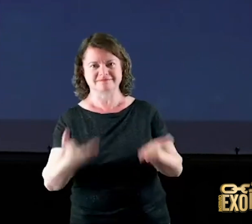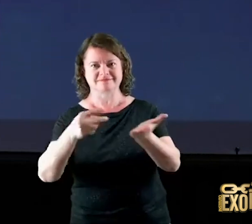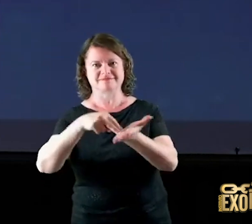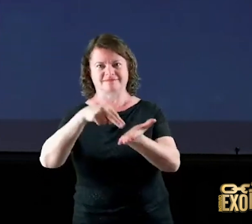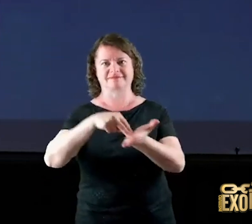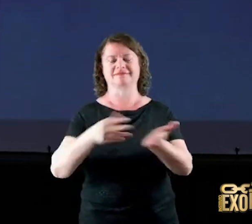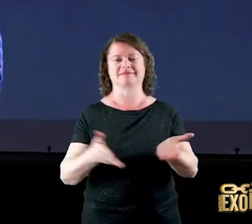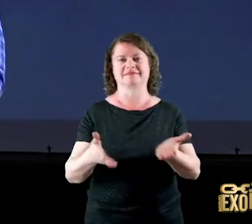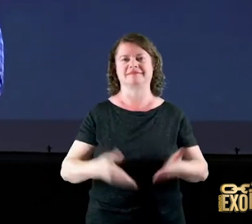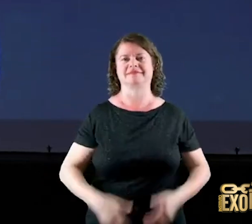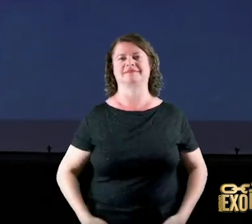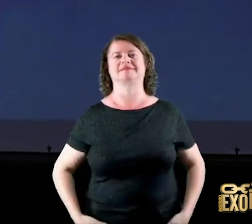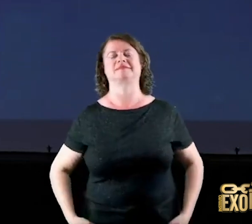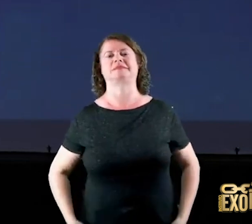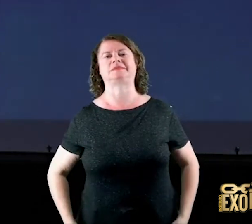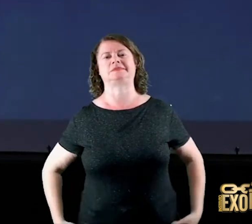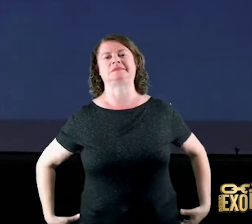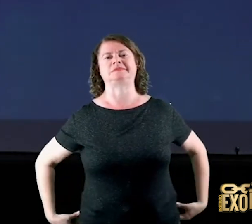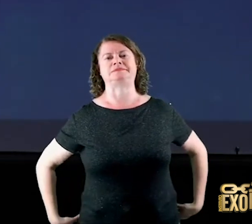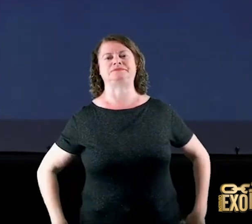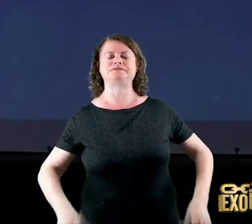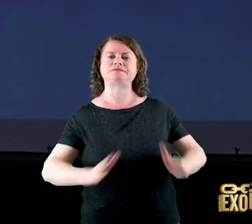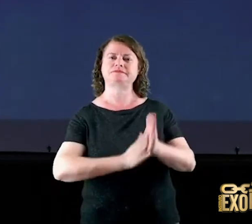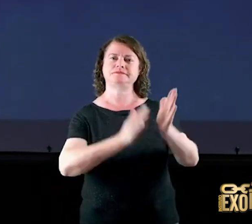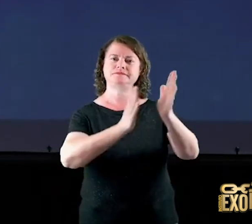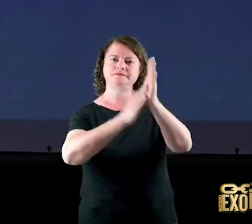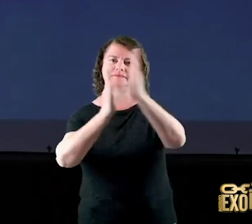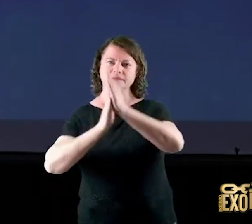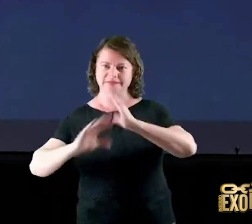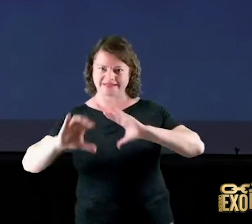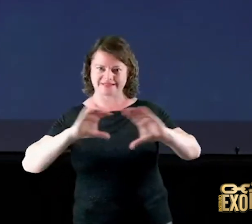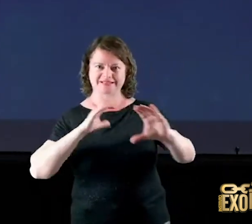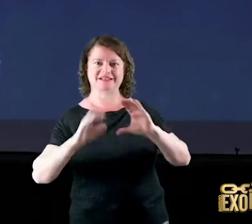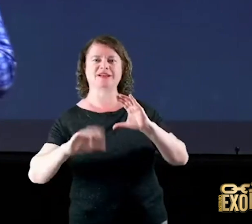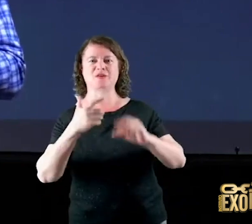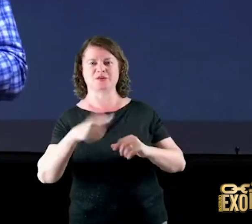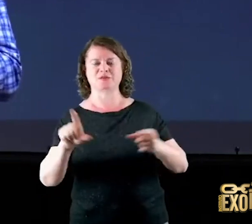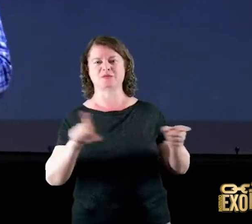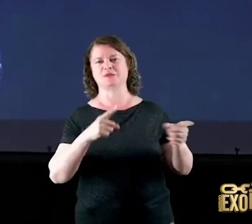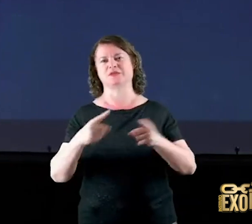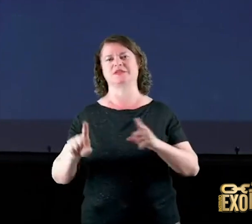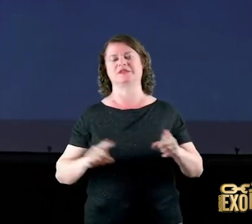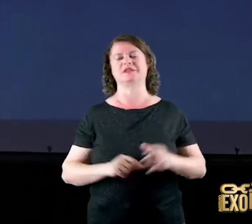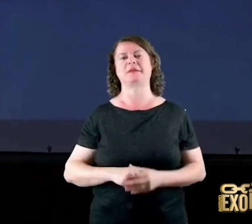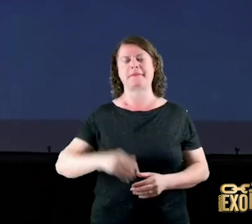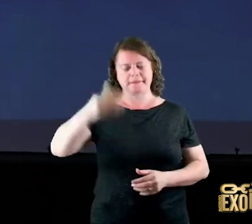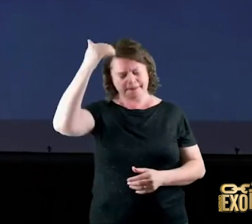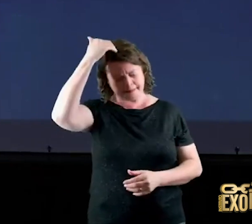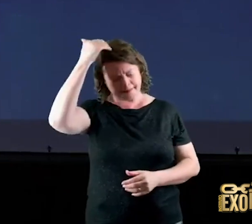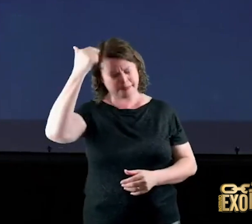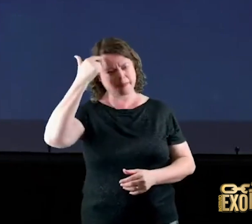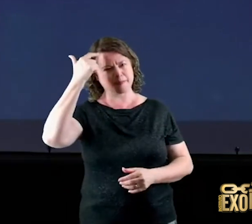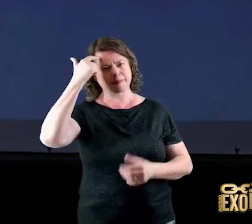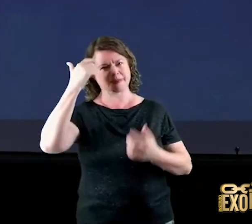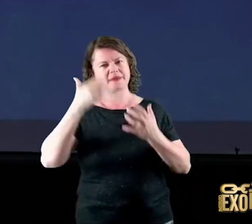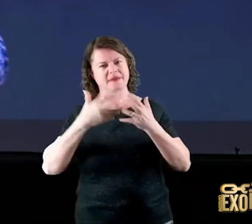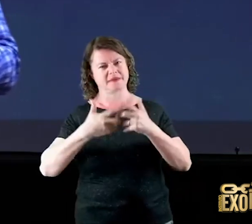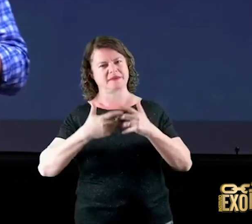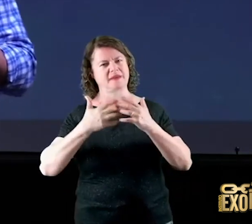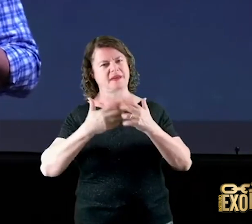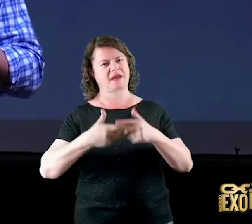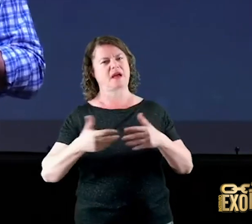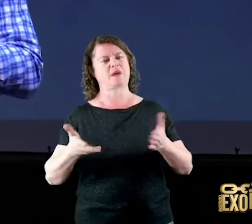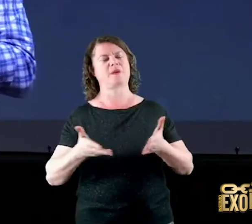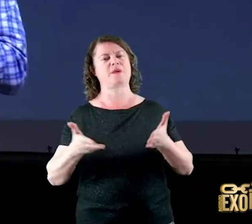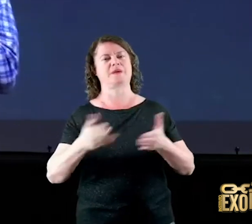o ministério de louvão vai cantar mais uma canção então feche seus olhos em nome de Jesus e eu quero